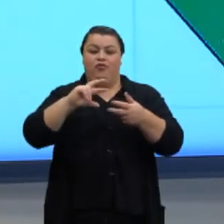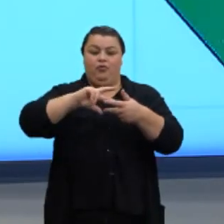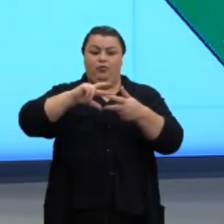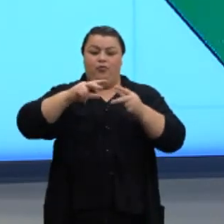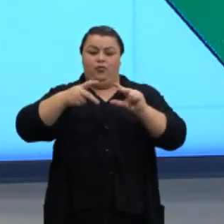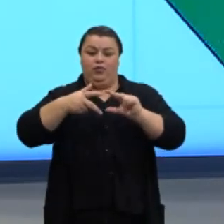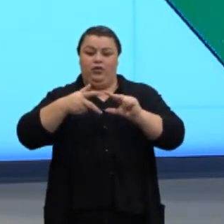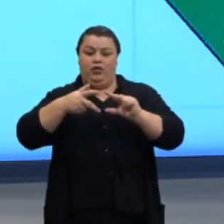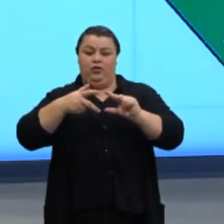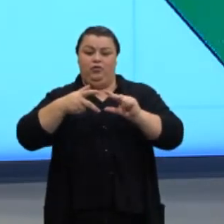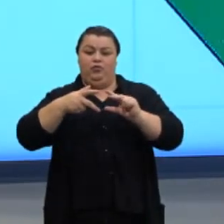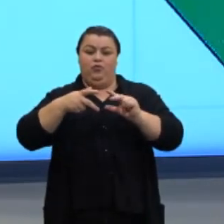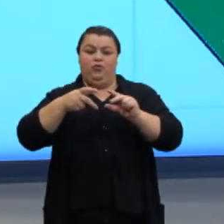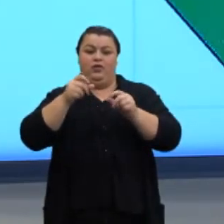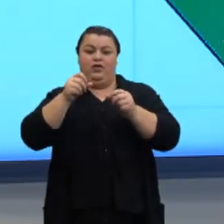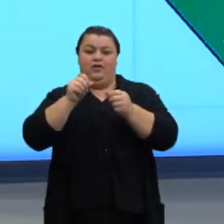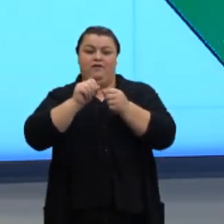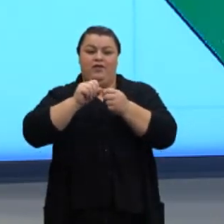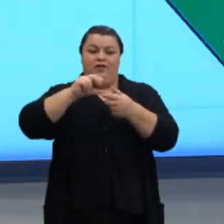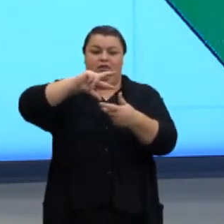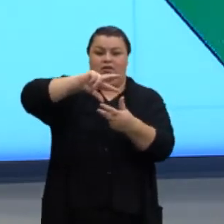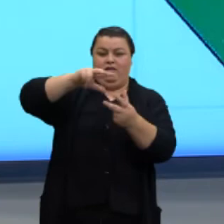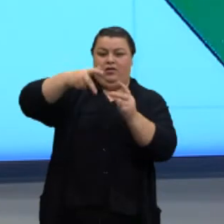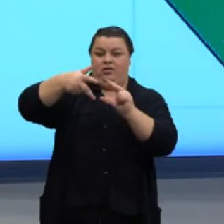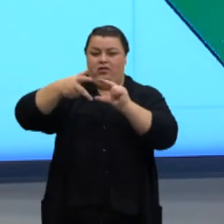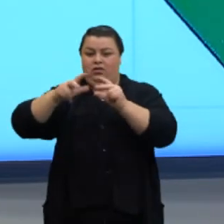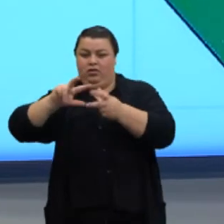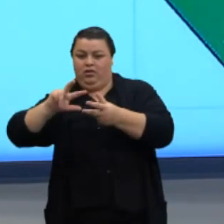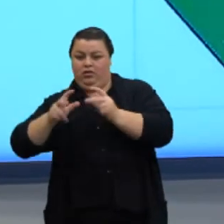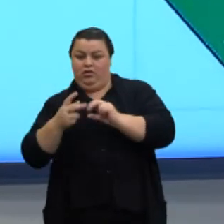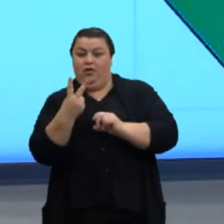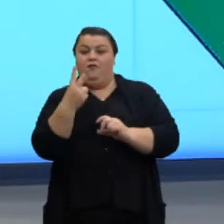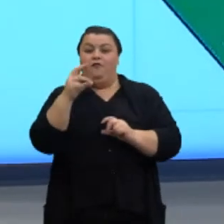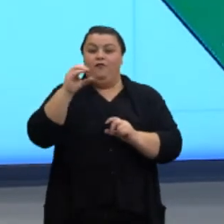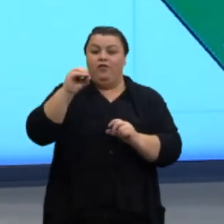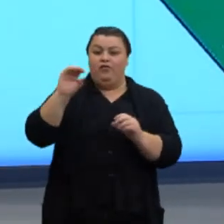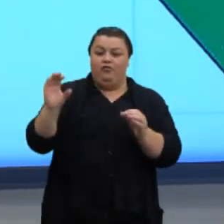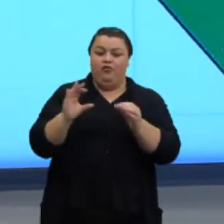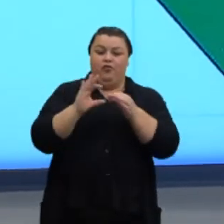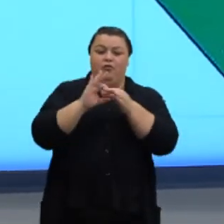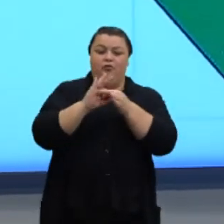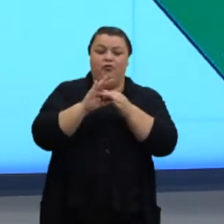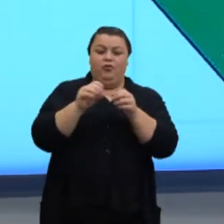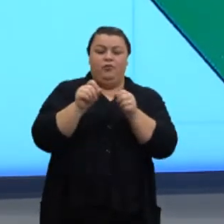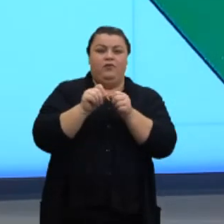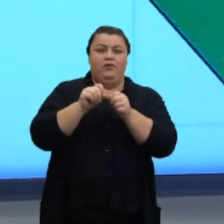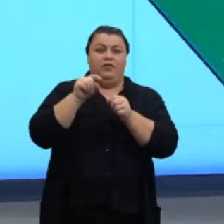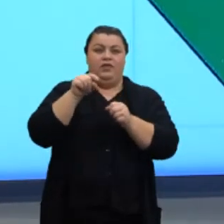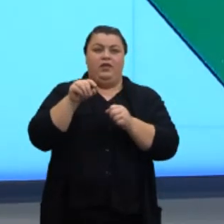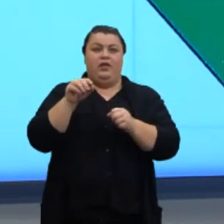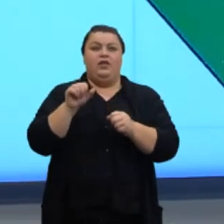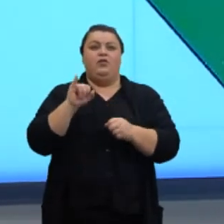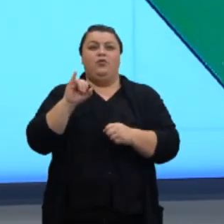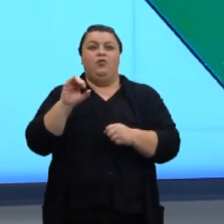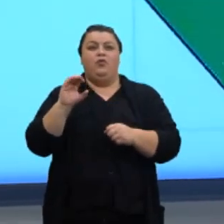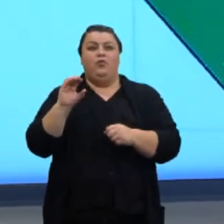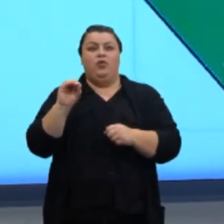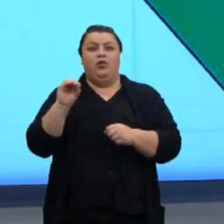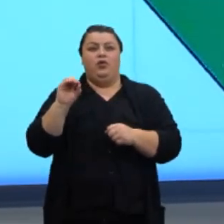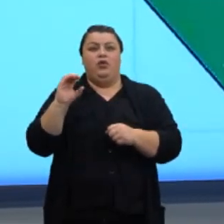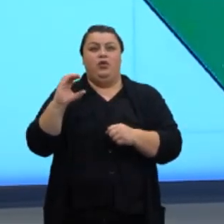polígonos triangulares, Então, tem vinte triângulos aqui que são unidos para formar o icosaedro. E o